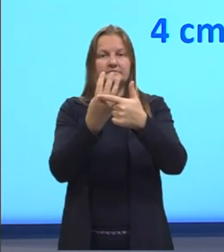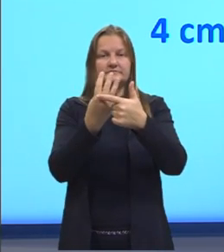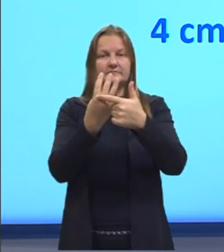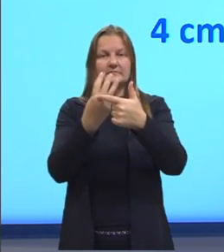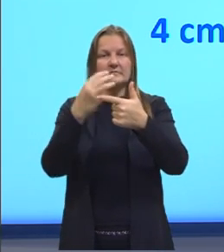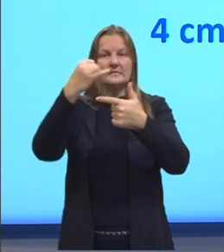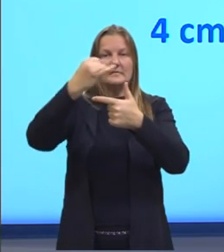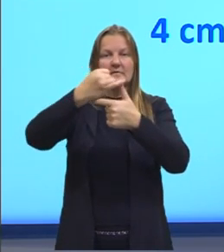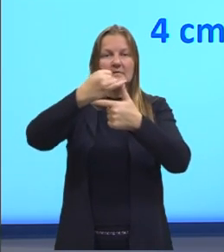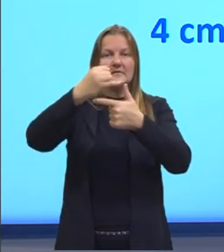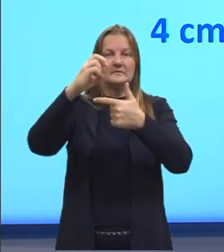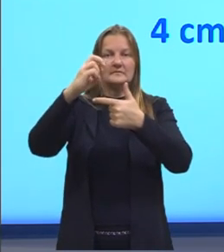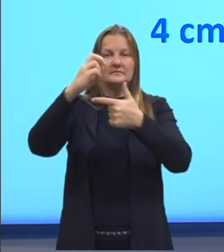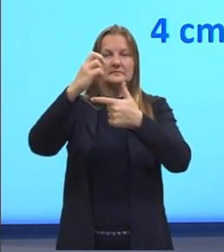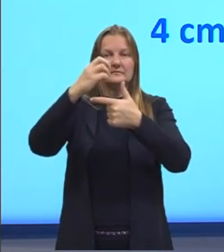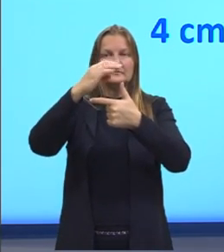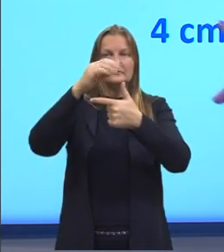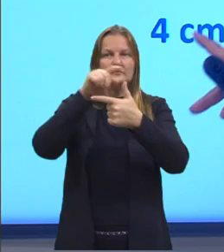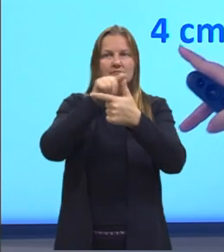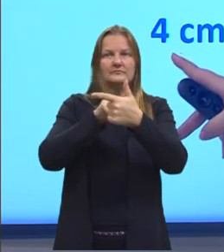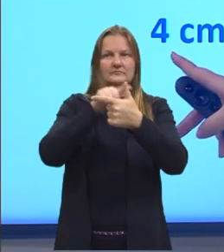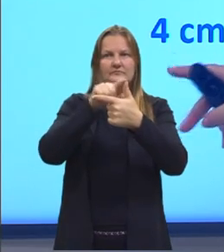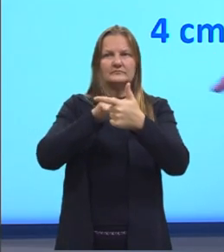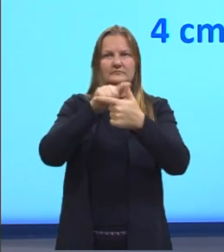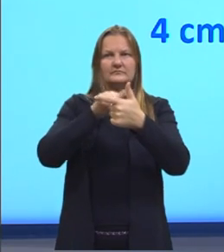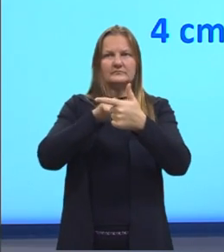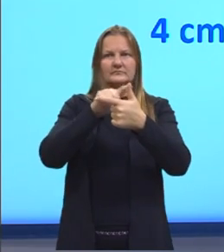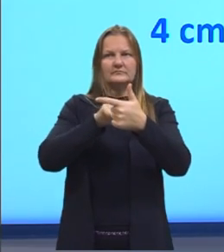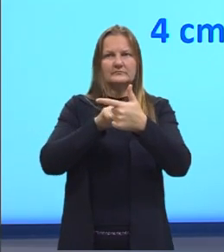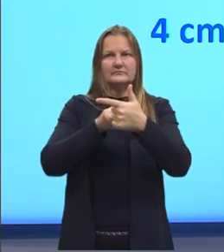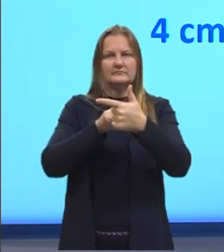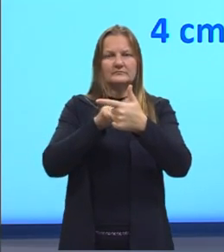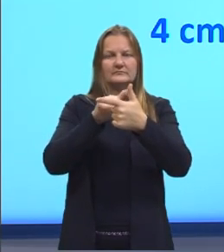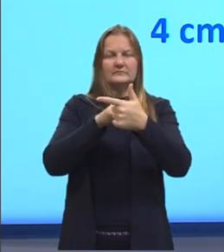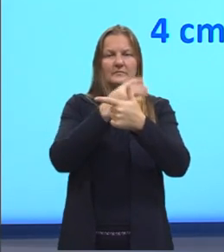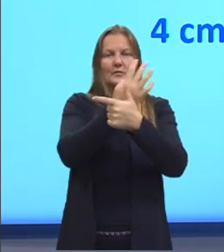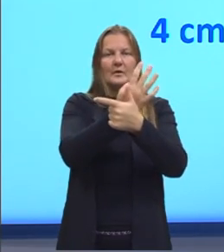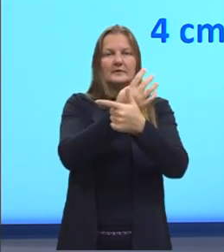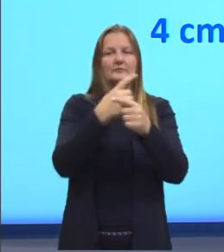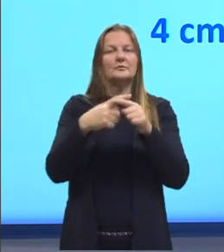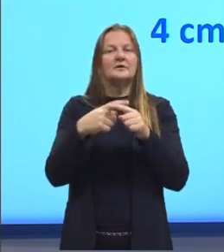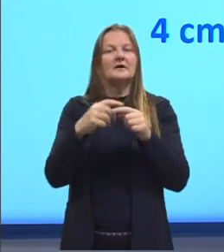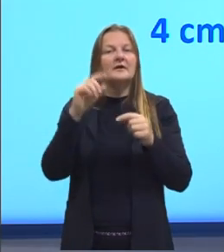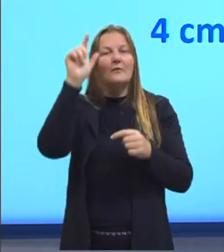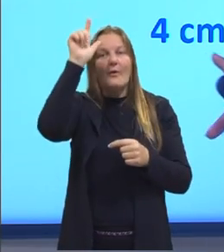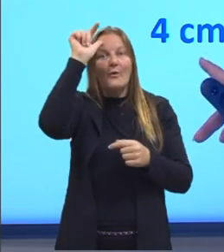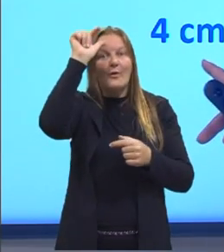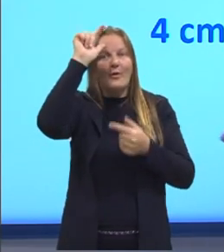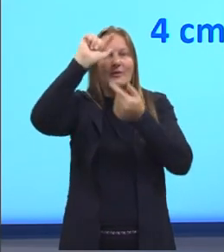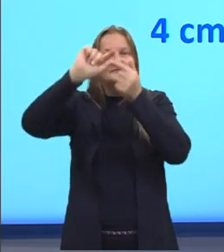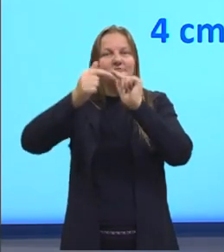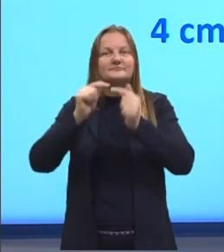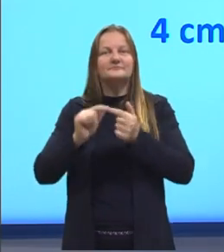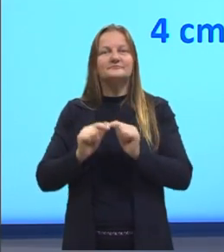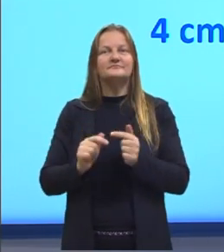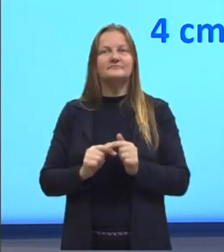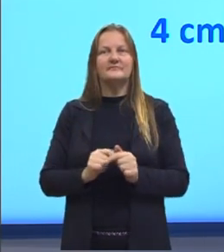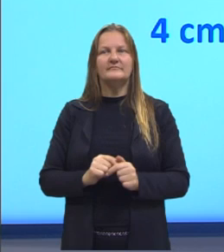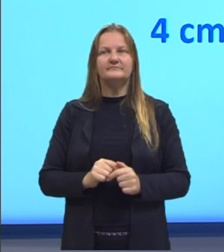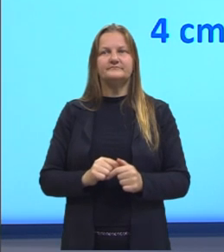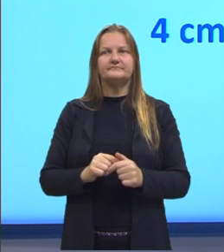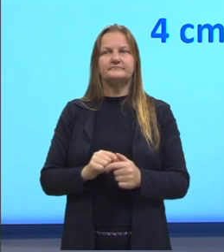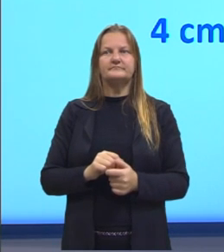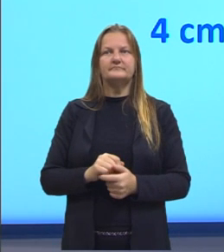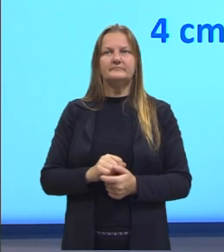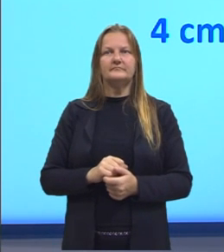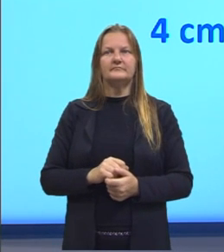hipotenusa é 5 é porque o outro cateto vai ser o 4 Ou ainda se tu sabe a medida dos catetos 3